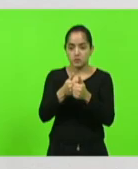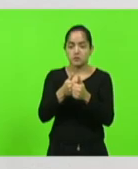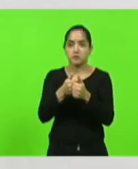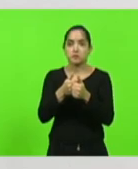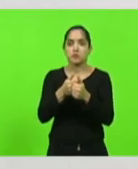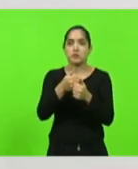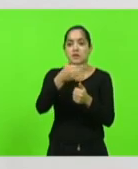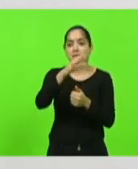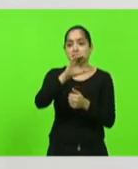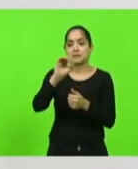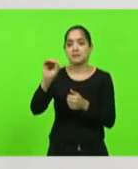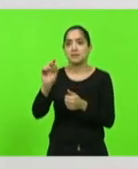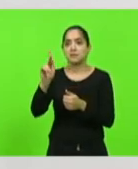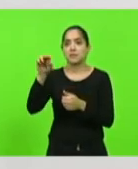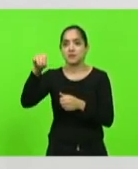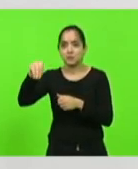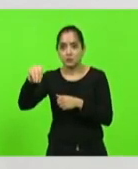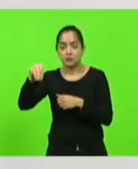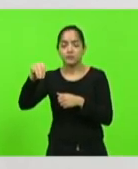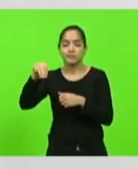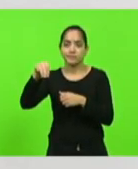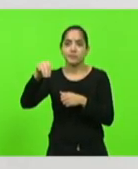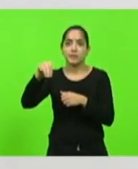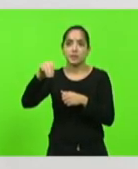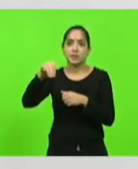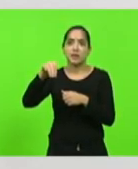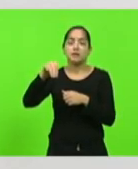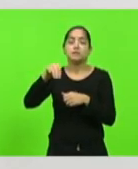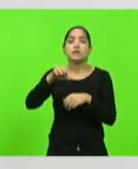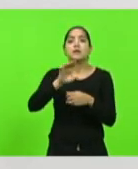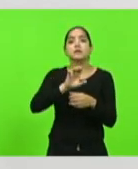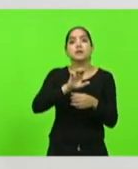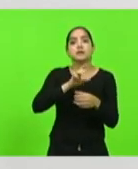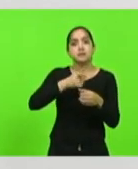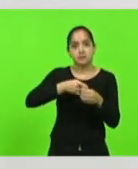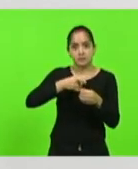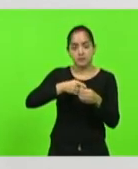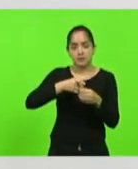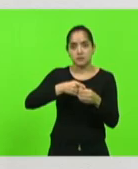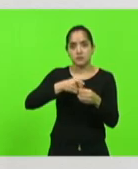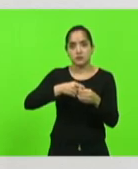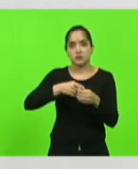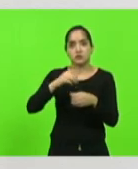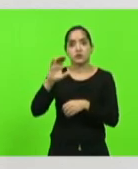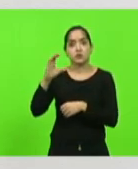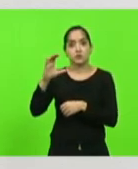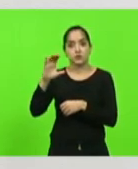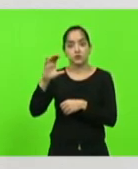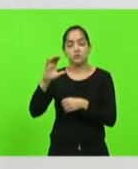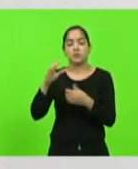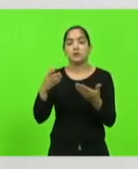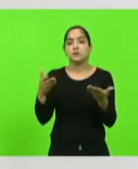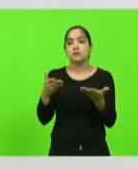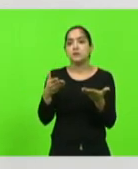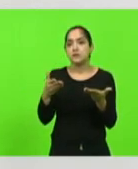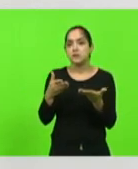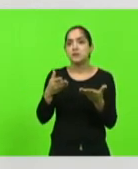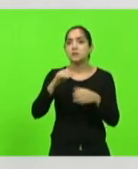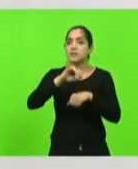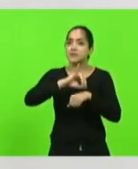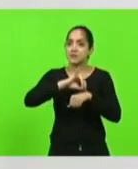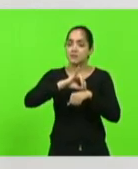km da cidade de Curitiba e 250 km da nossa capital